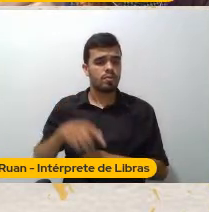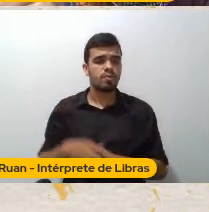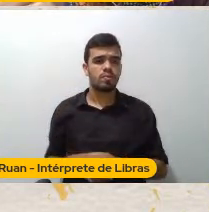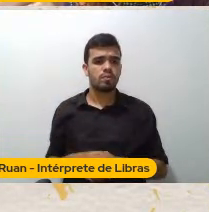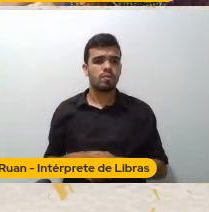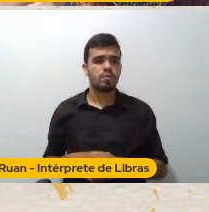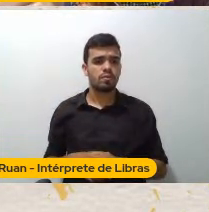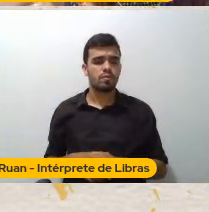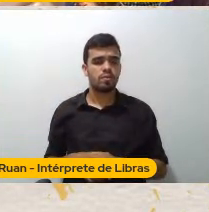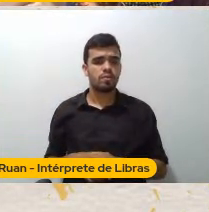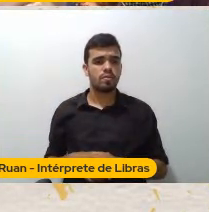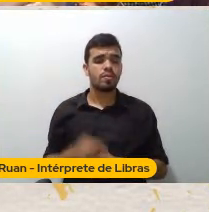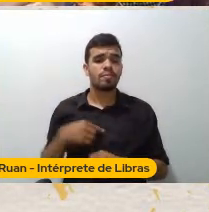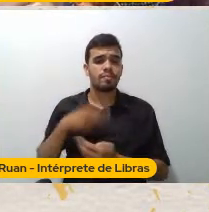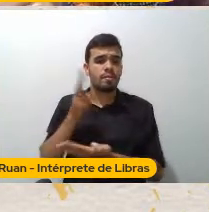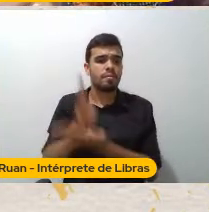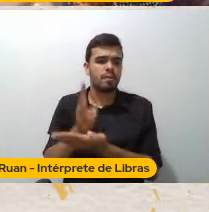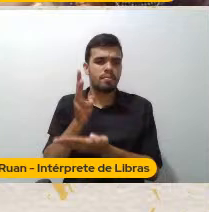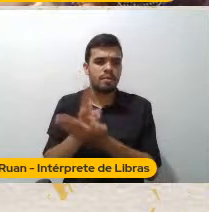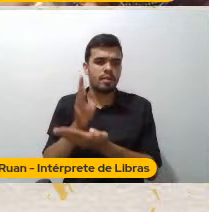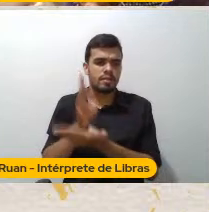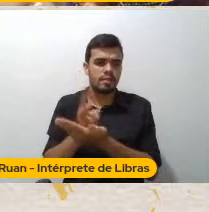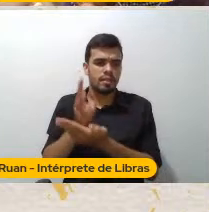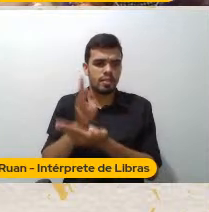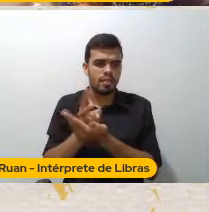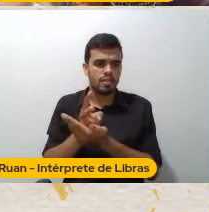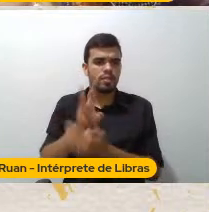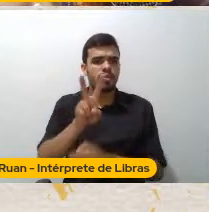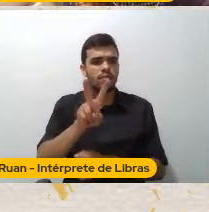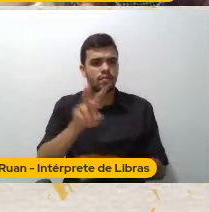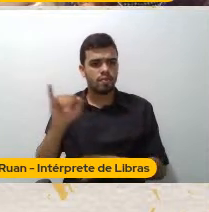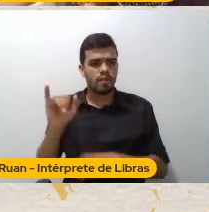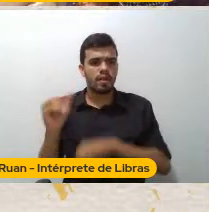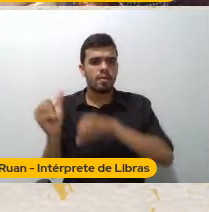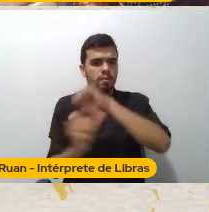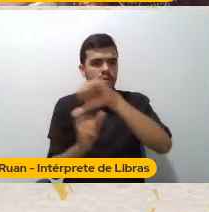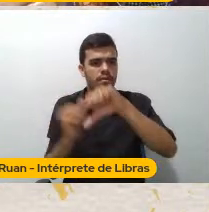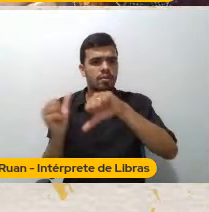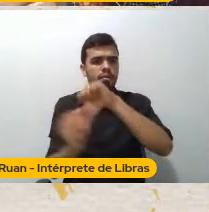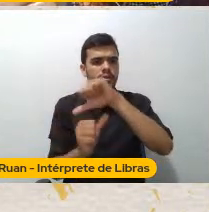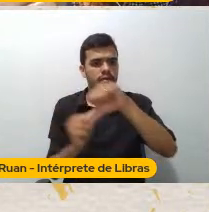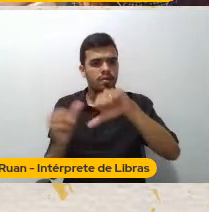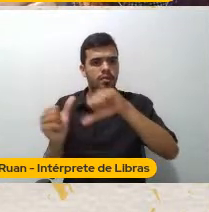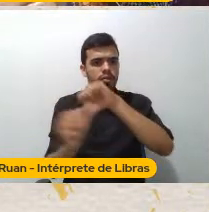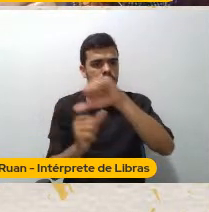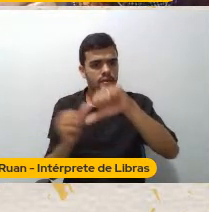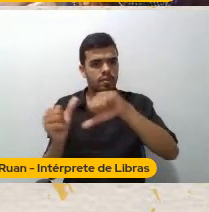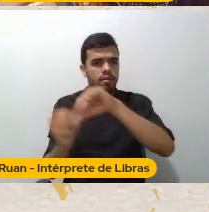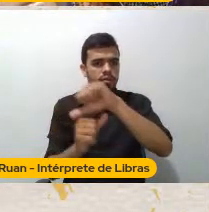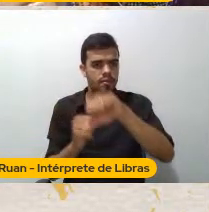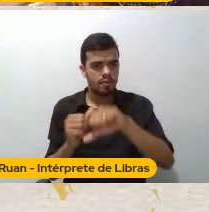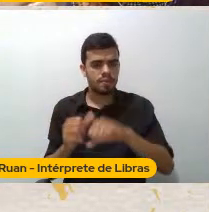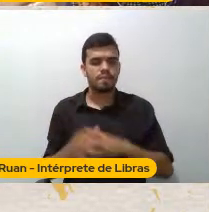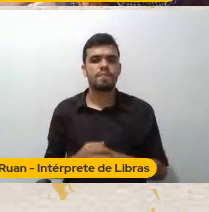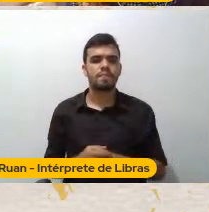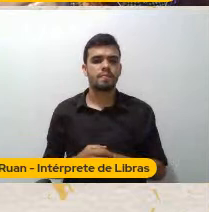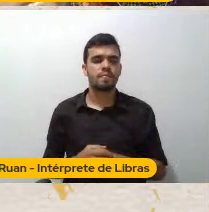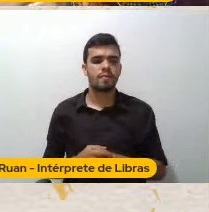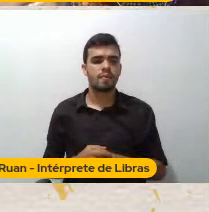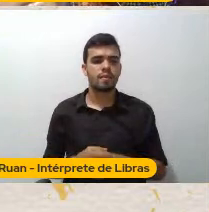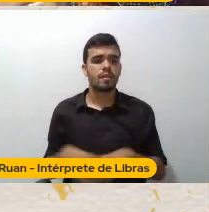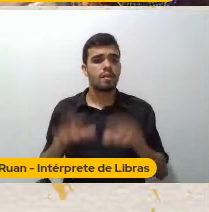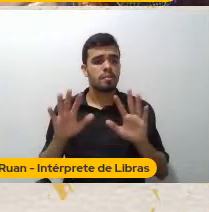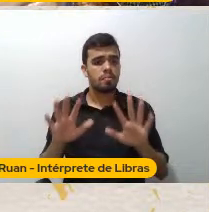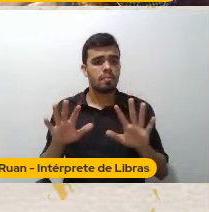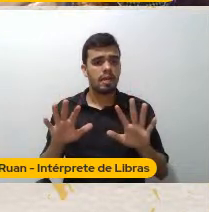Permanente Ele vai se modificando Ele se metamorfoseia Mas os explorados São sempre os explorados